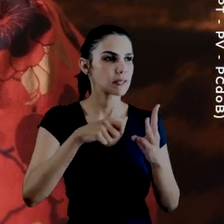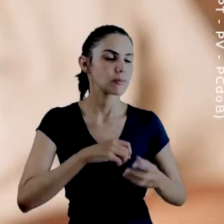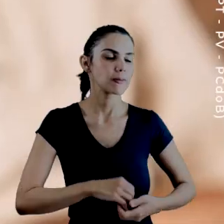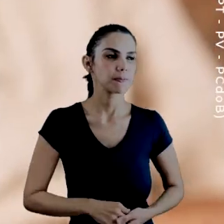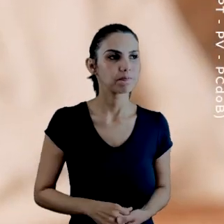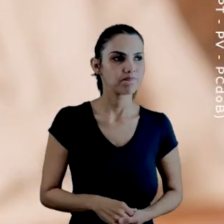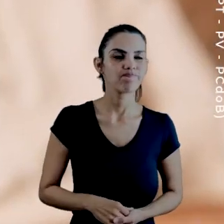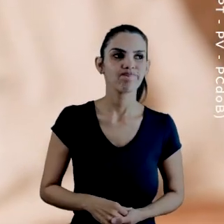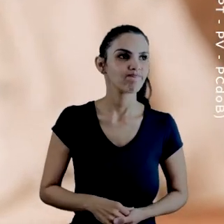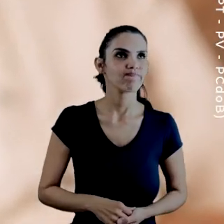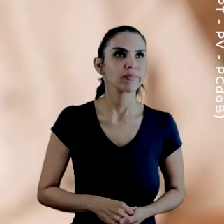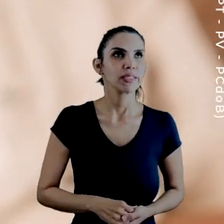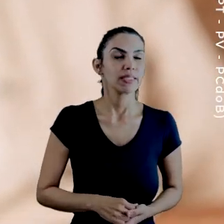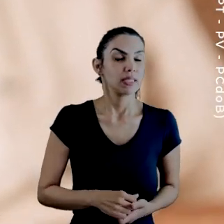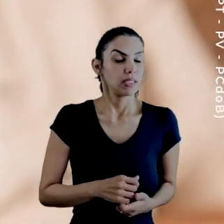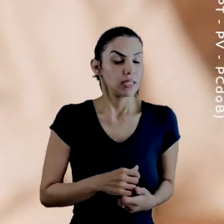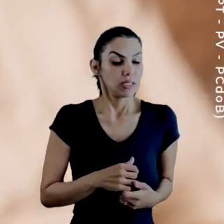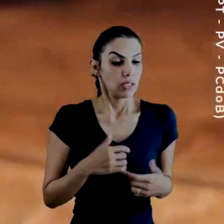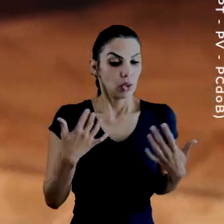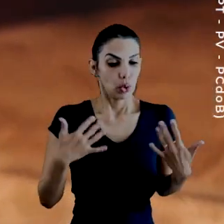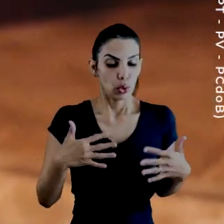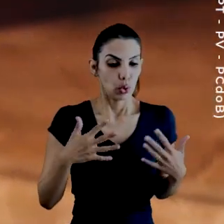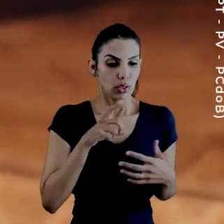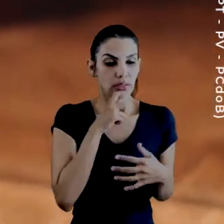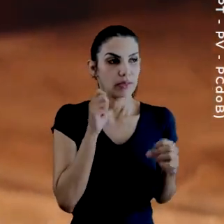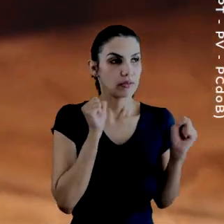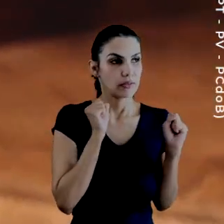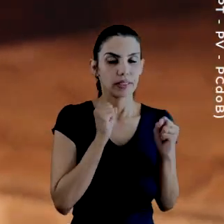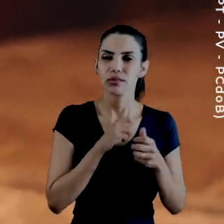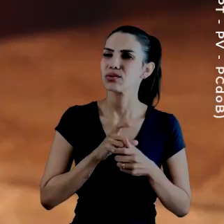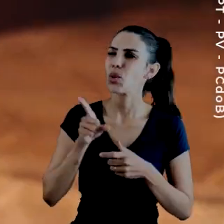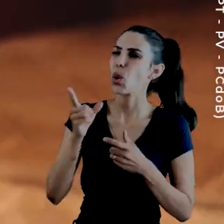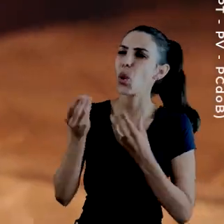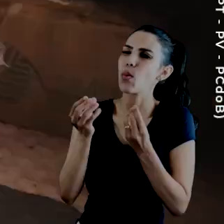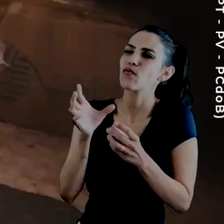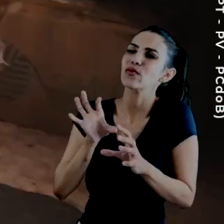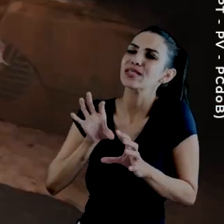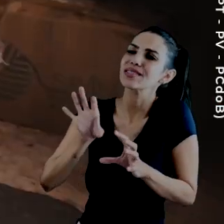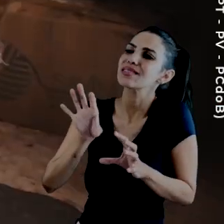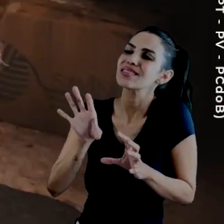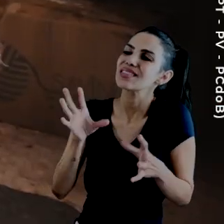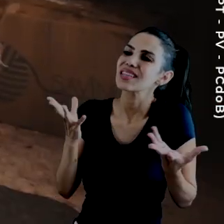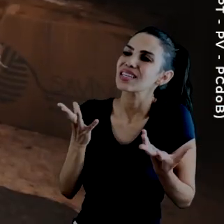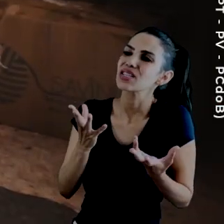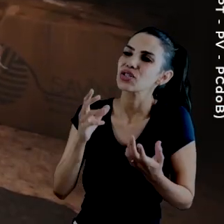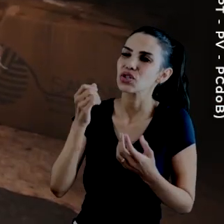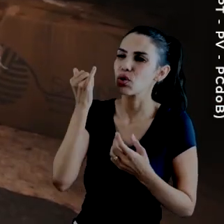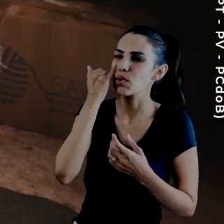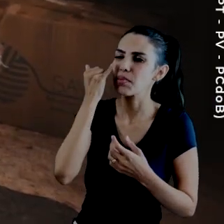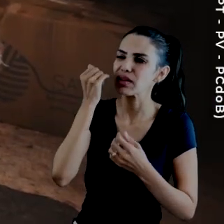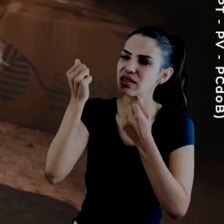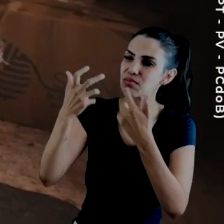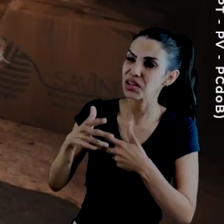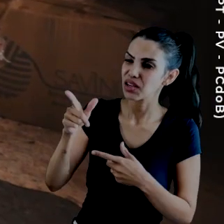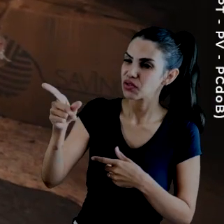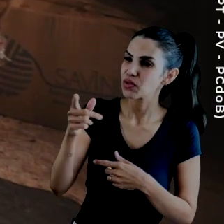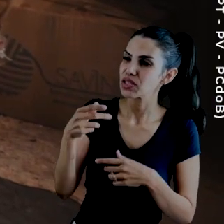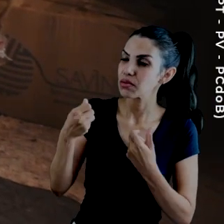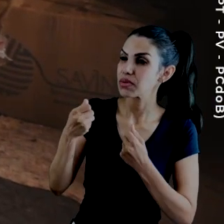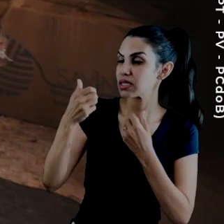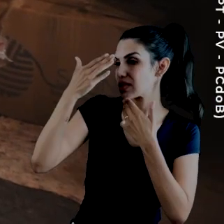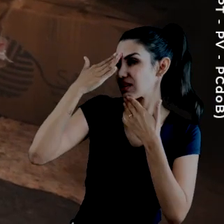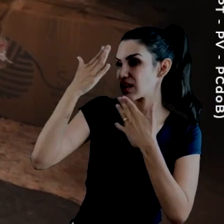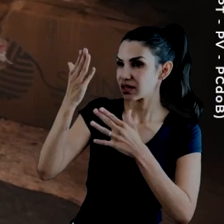dela. Nossa, é muito frio. Como que você se sente ouvindo o governador falando que você deveria estar agradecida